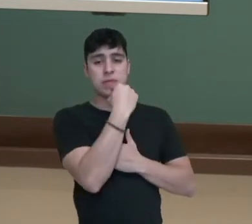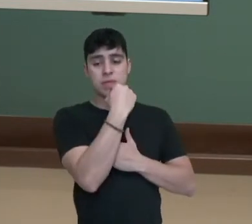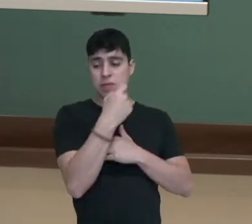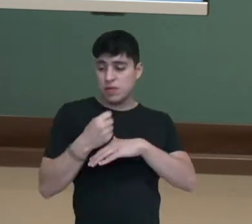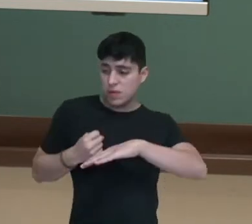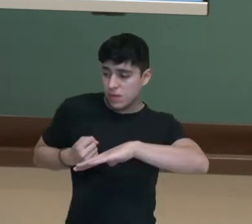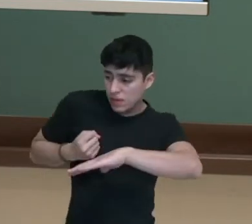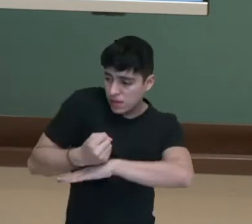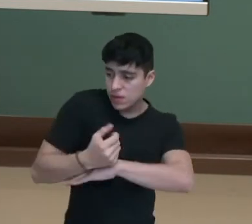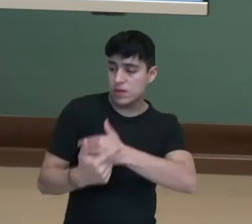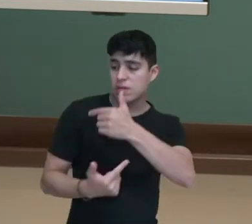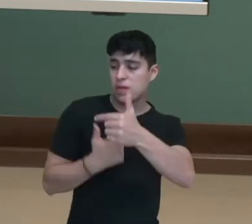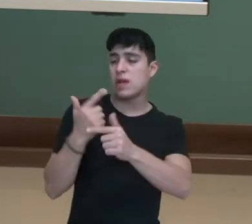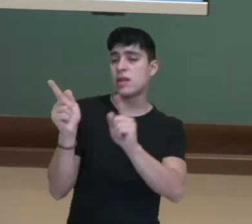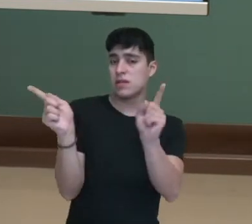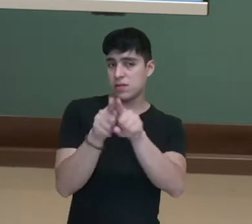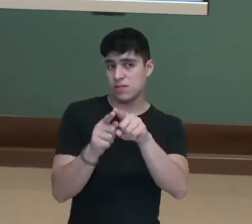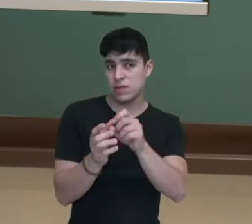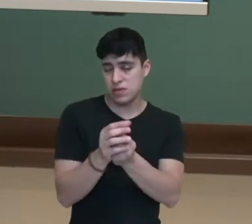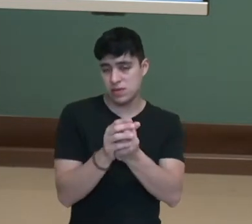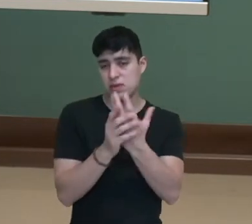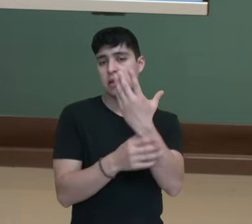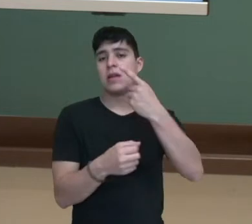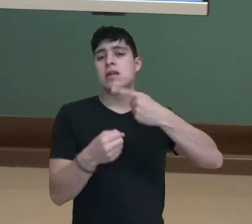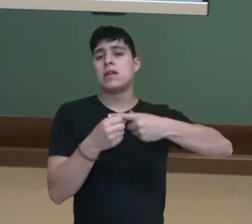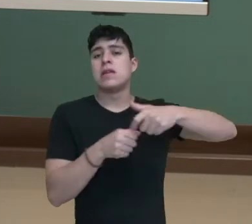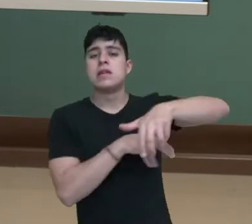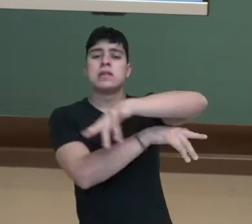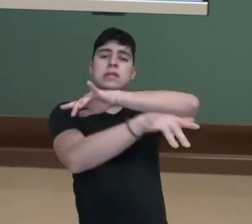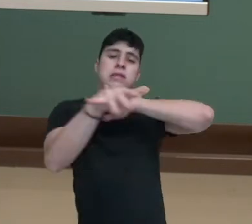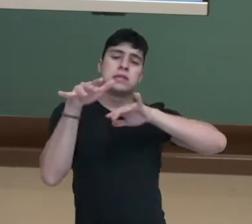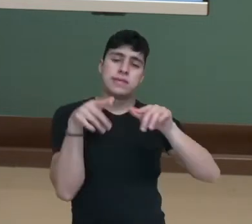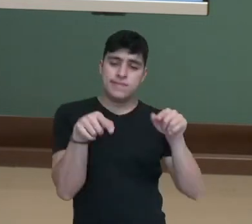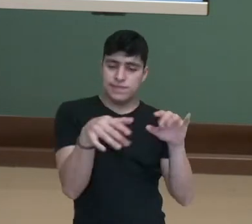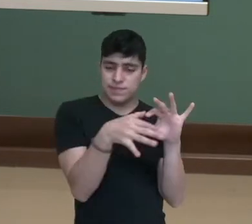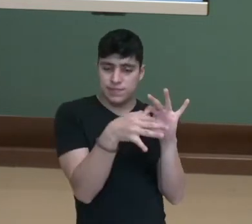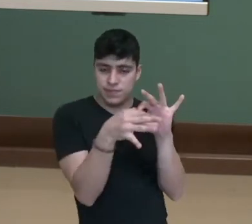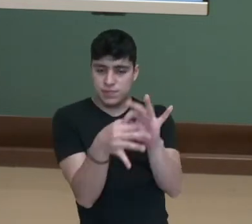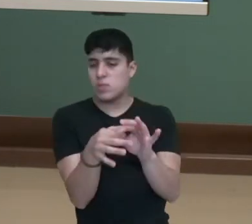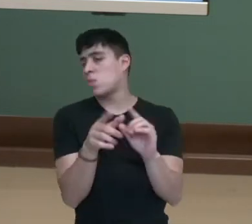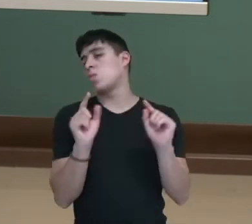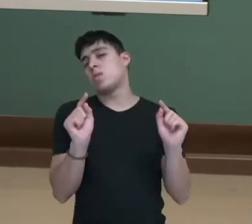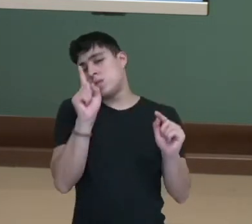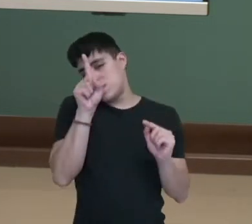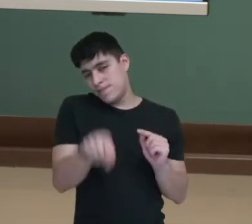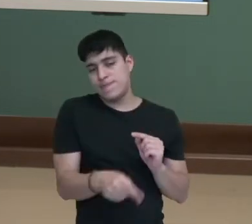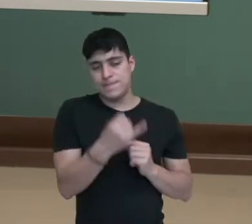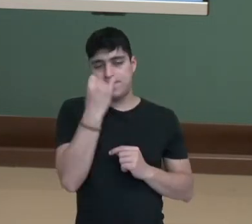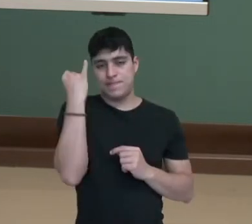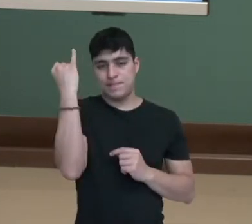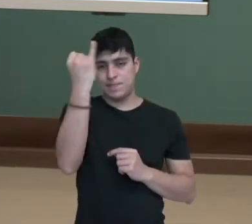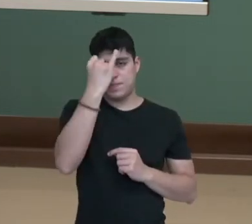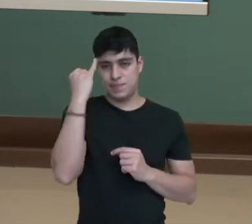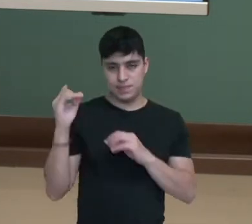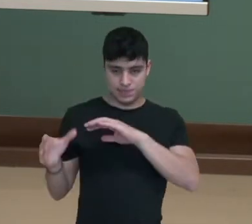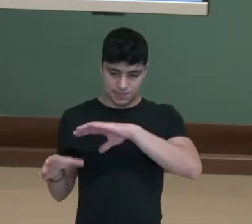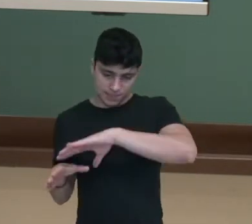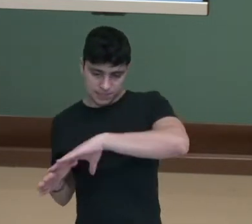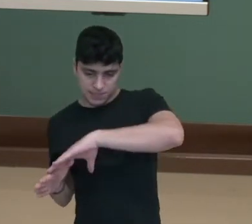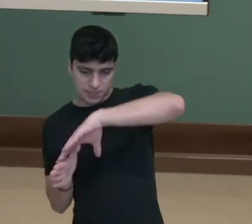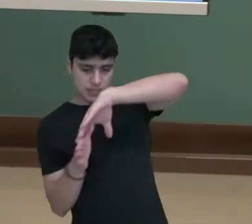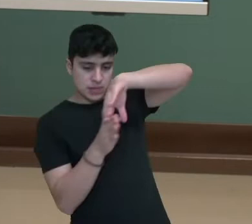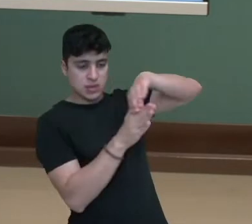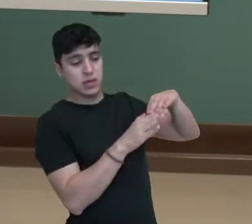urbanização, também configurou neste cenário como sendo muito importante. Além da